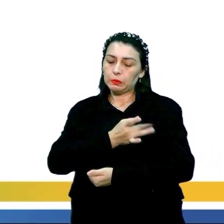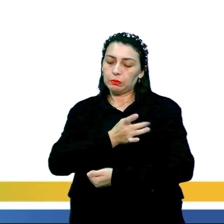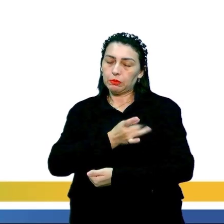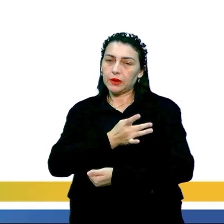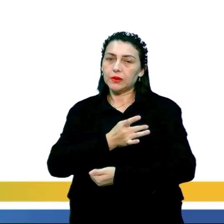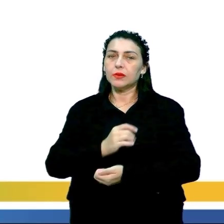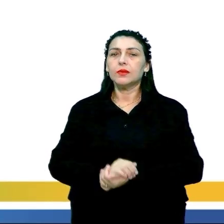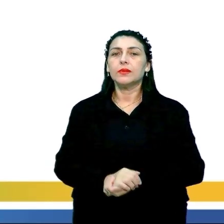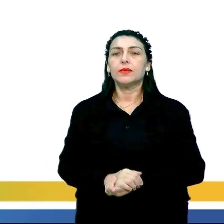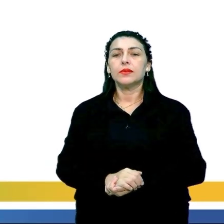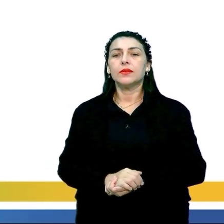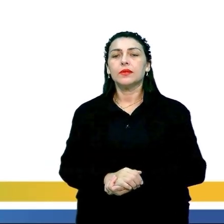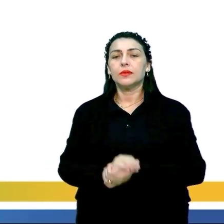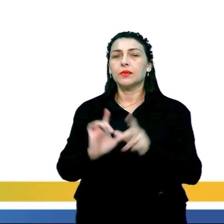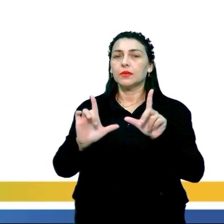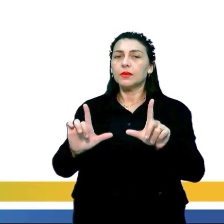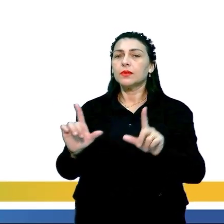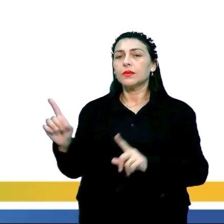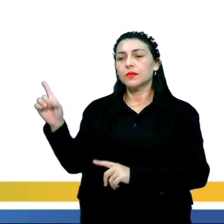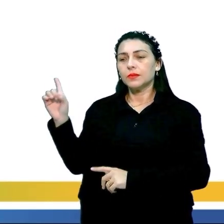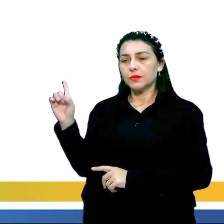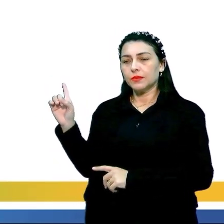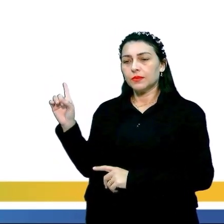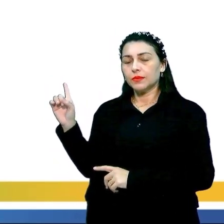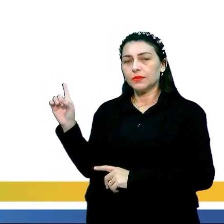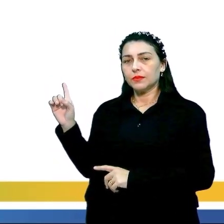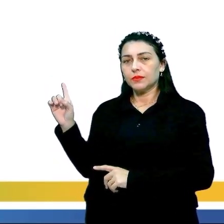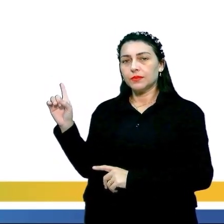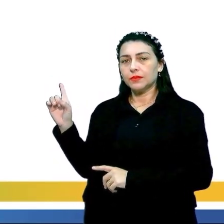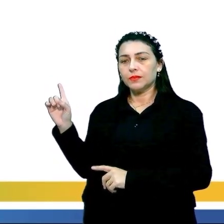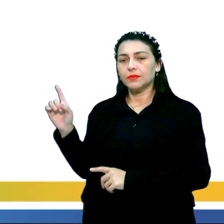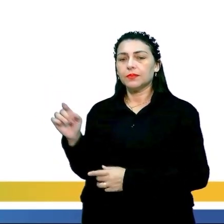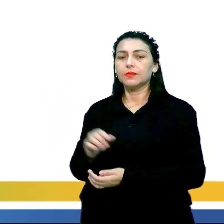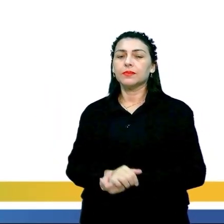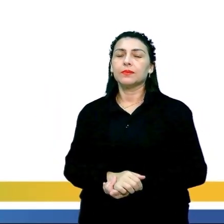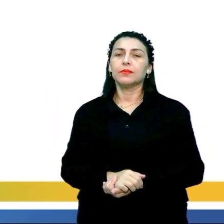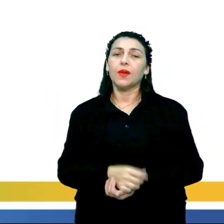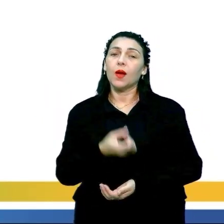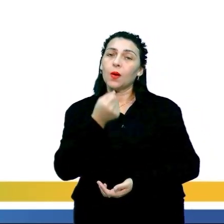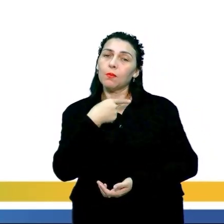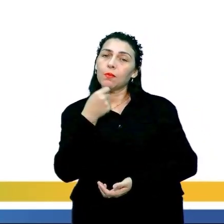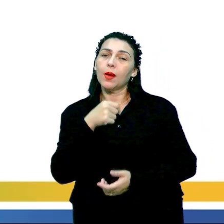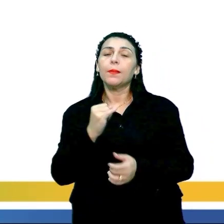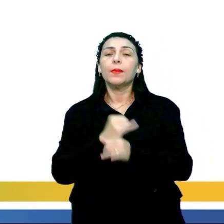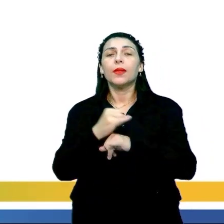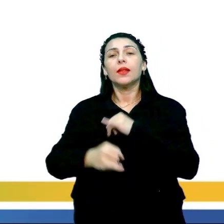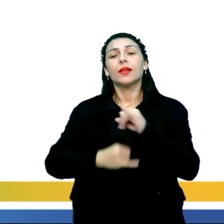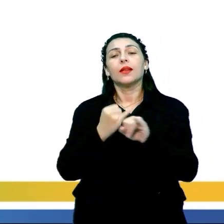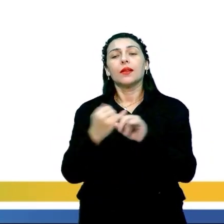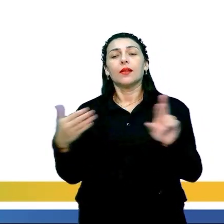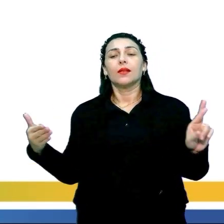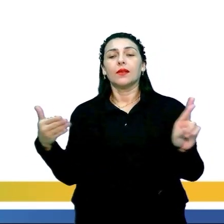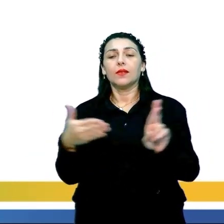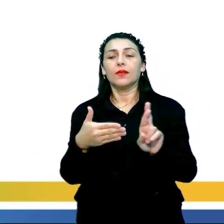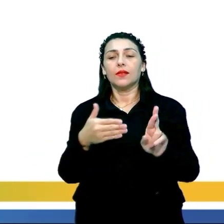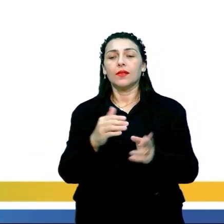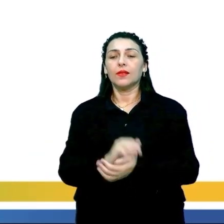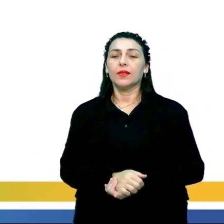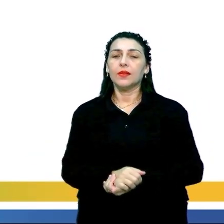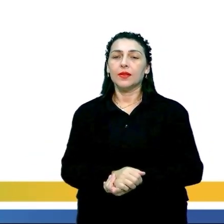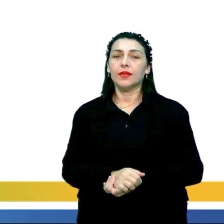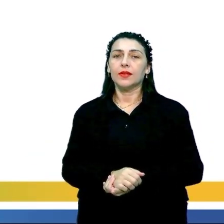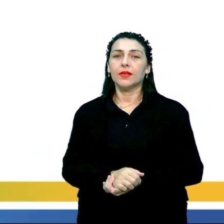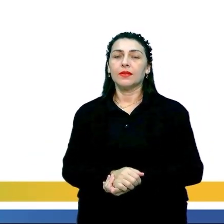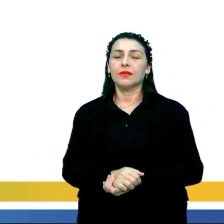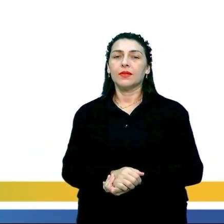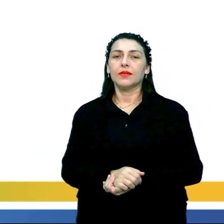E aí eu coloquei um destaque, que é um meme da internet, que faz uma referência a uma obra que eu tenho certeza que